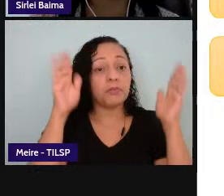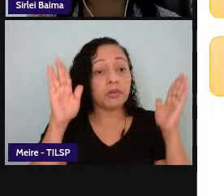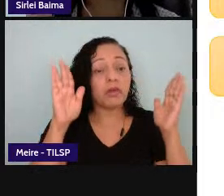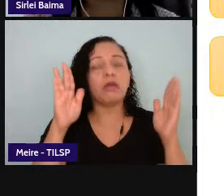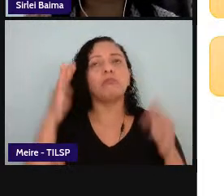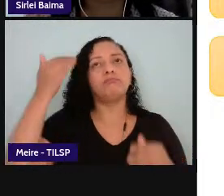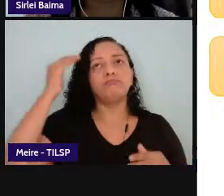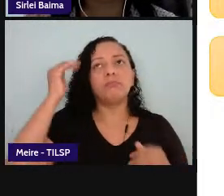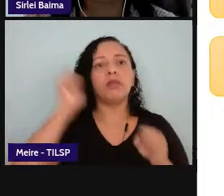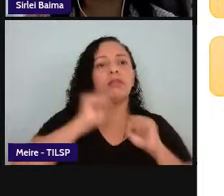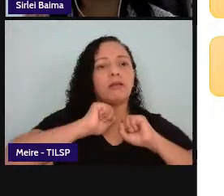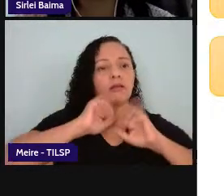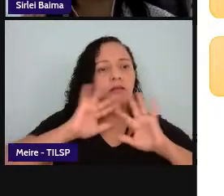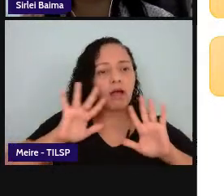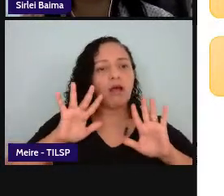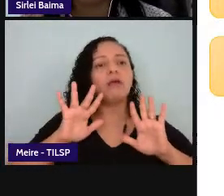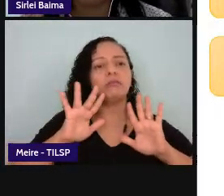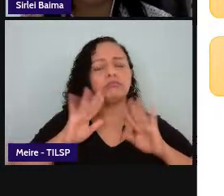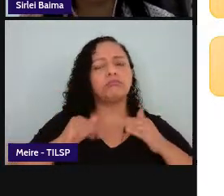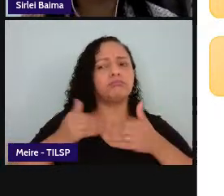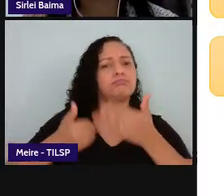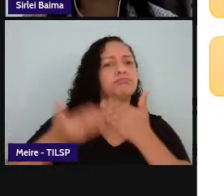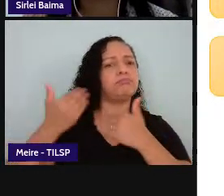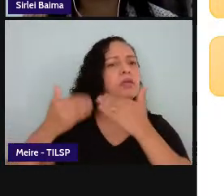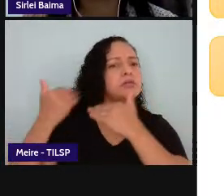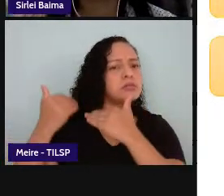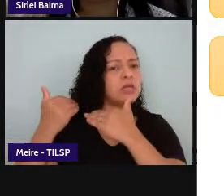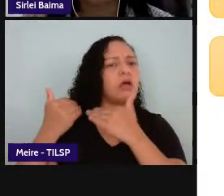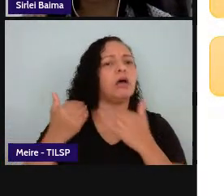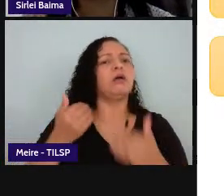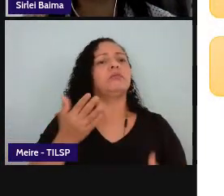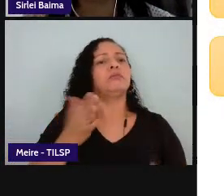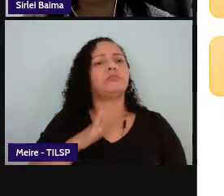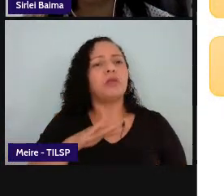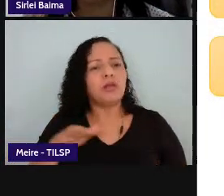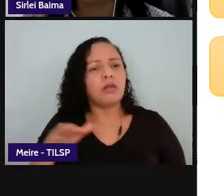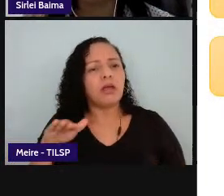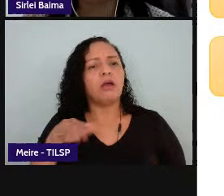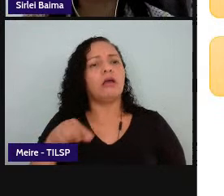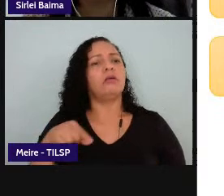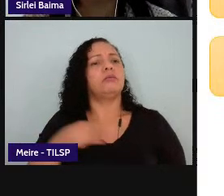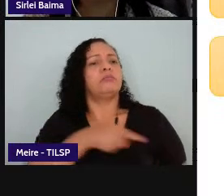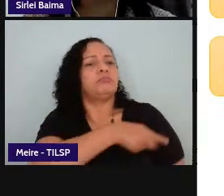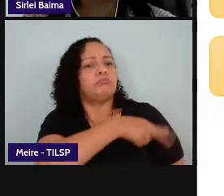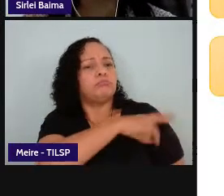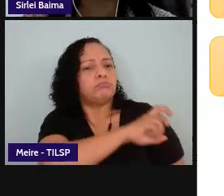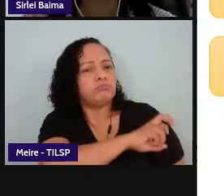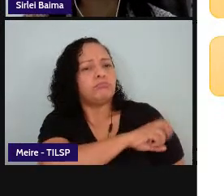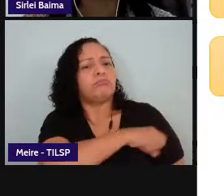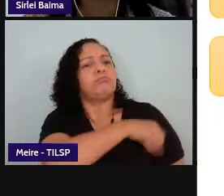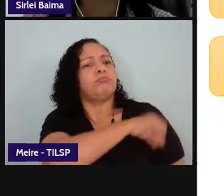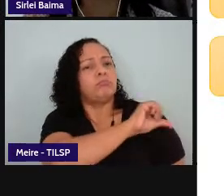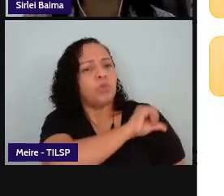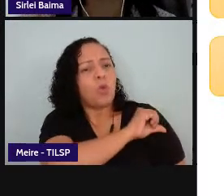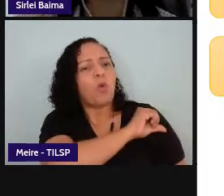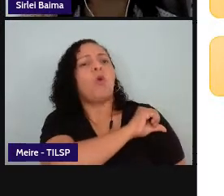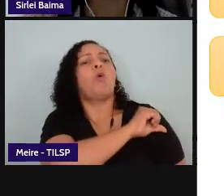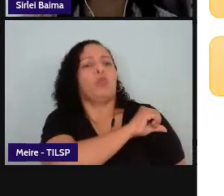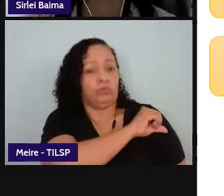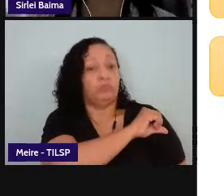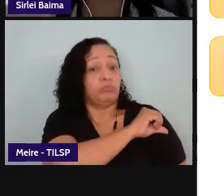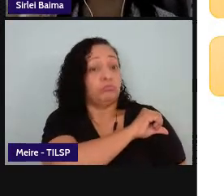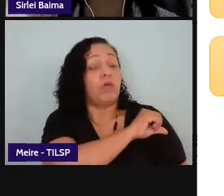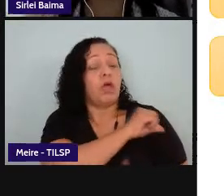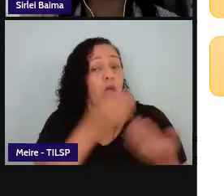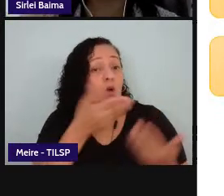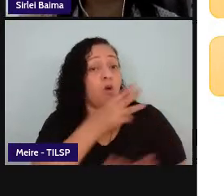que já o acompanharam desde as séries iniciais desde o ensino fundamental então eu tenho que pensar na ampliação da